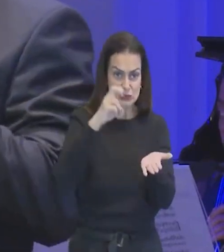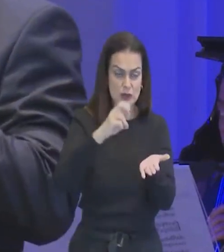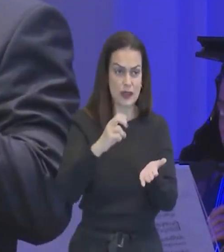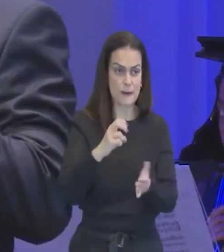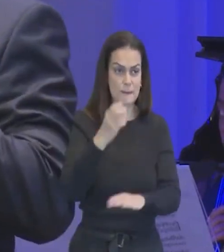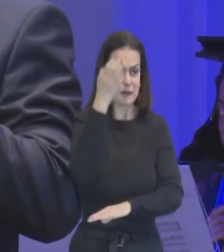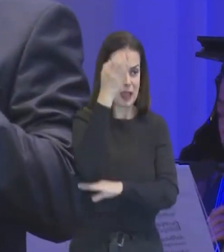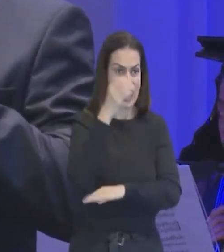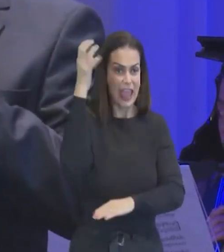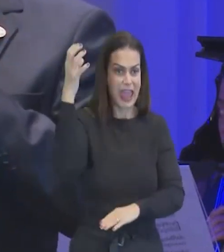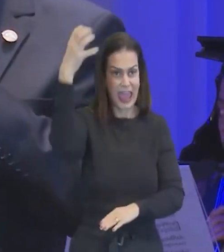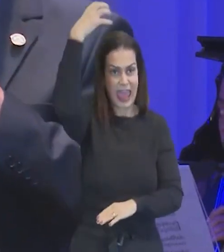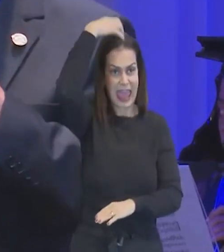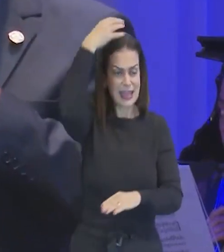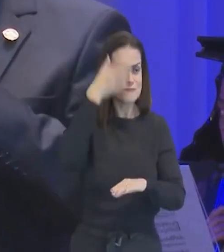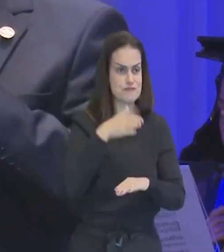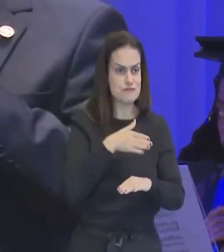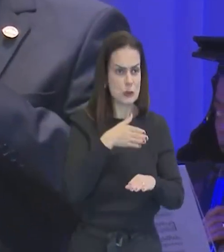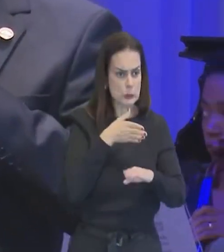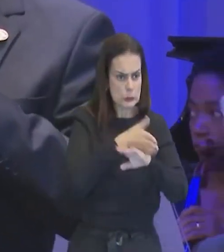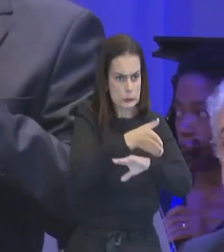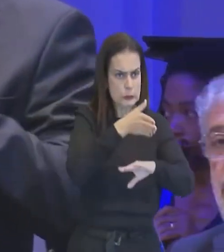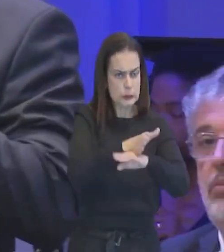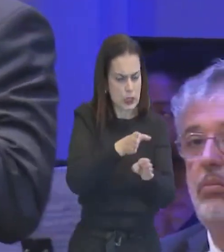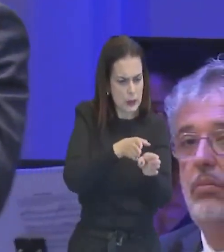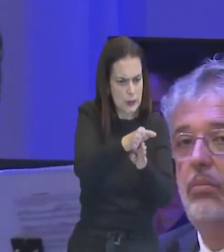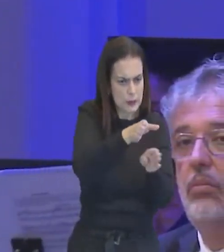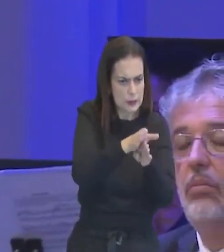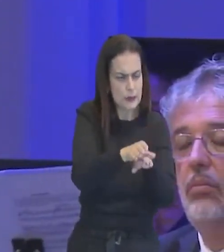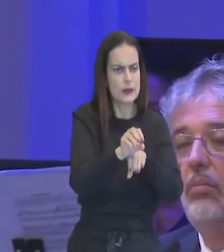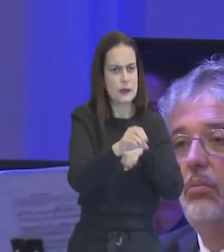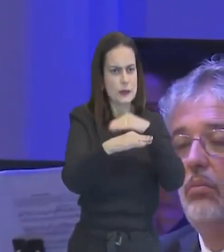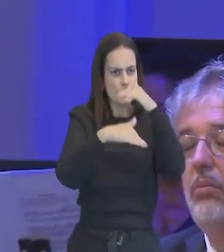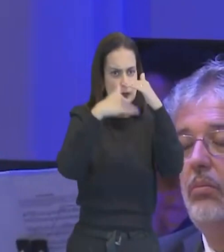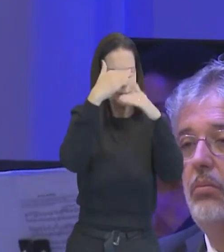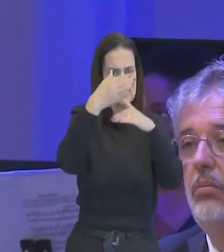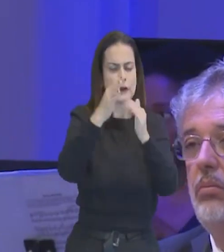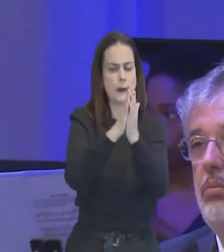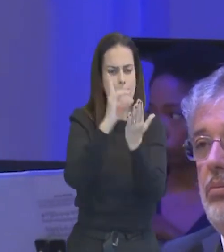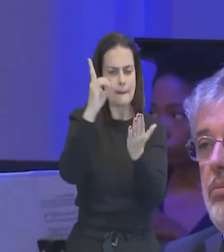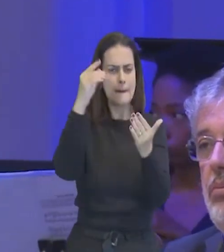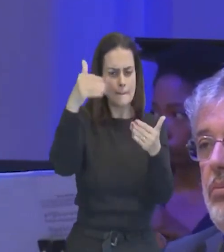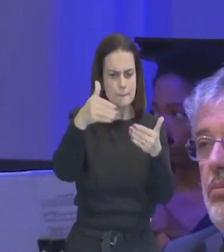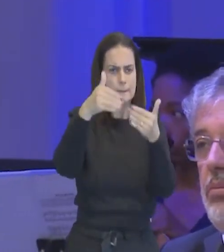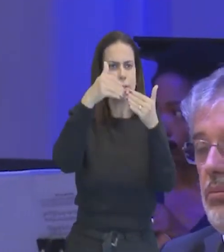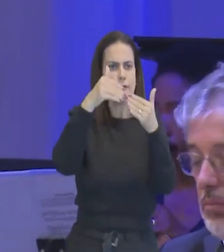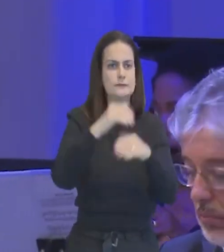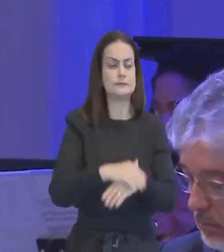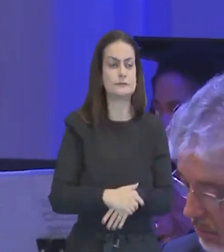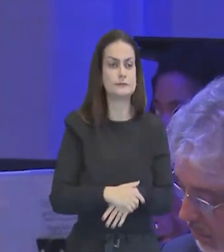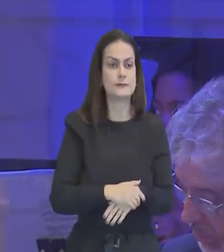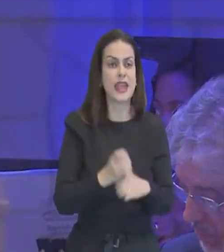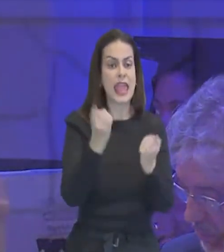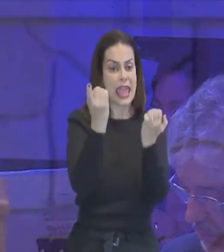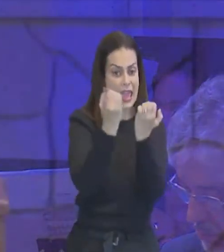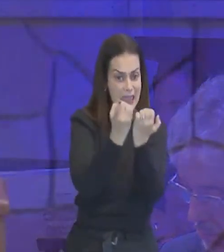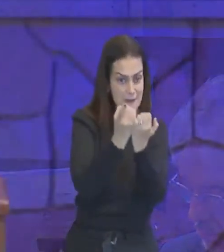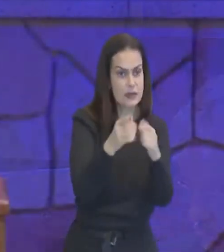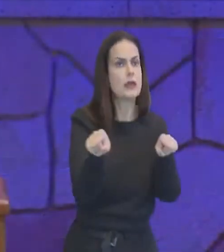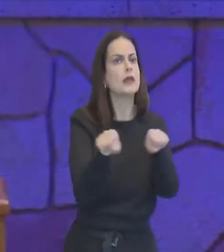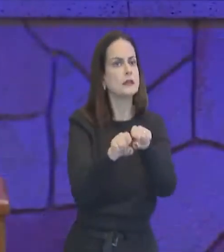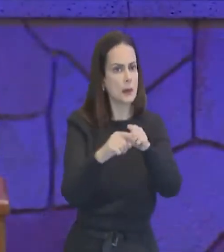do rei, eles estão sendo instruídos, ensinados, na palavra de Deus, a escola dominical tem a sua função